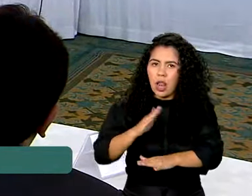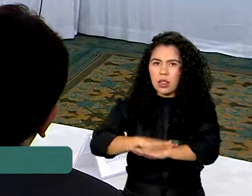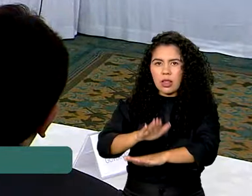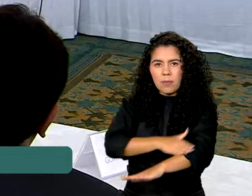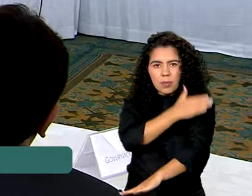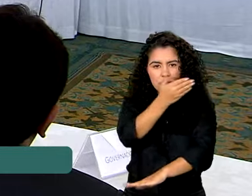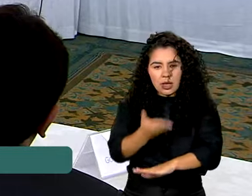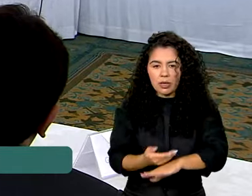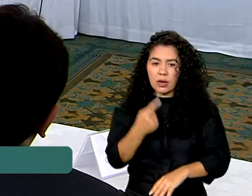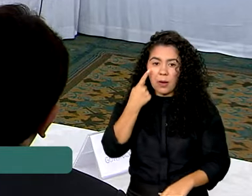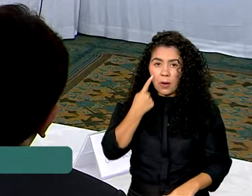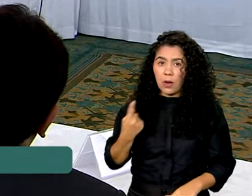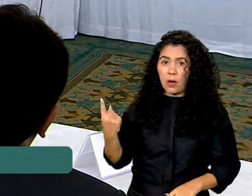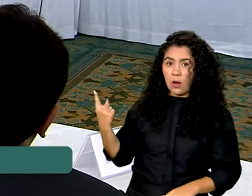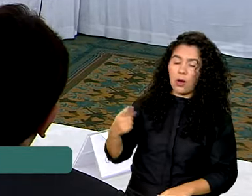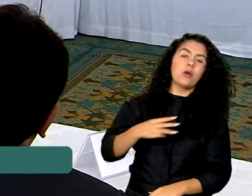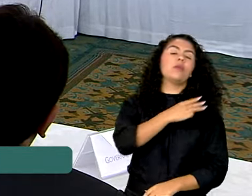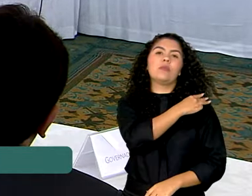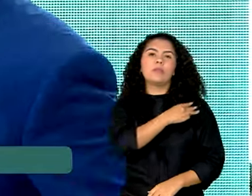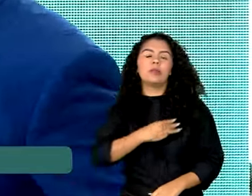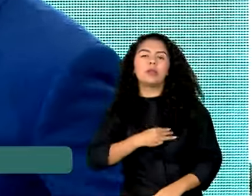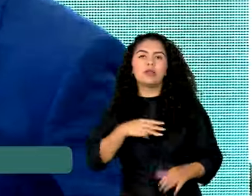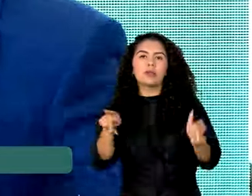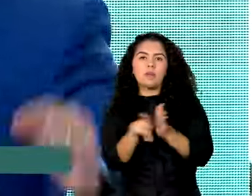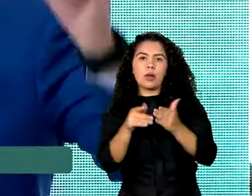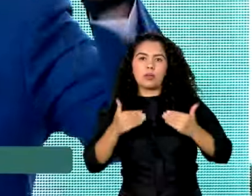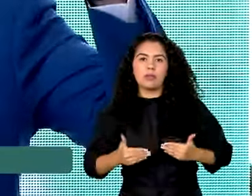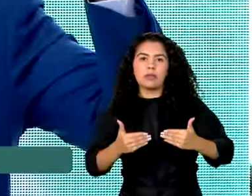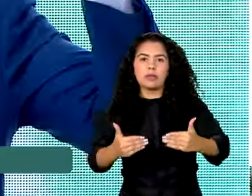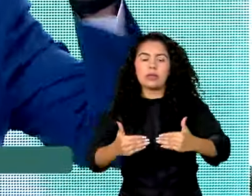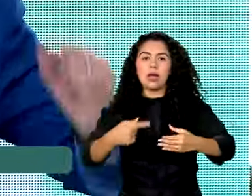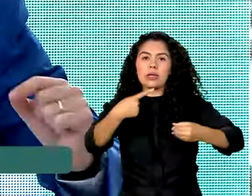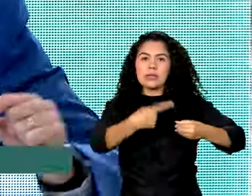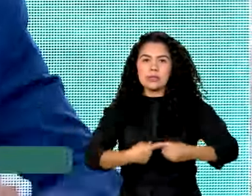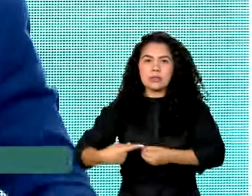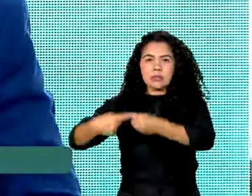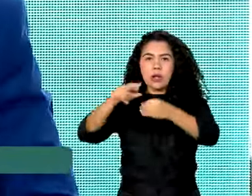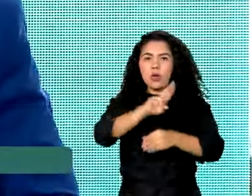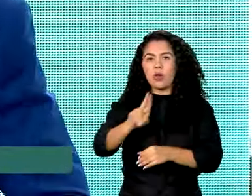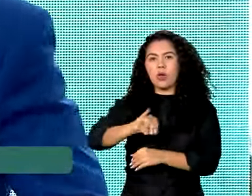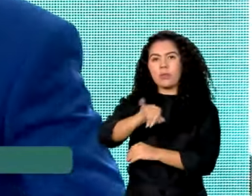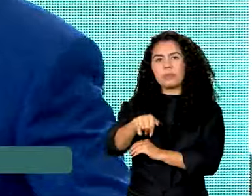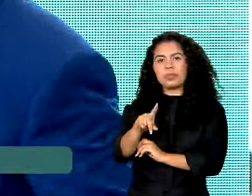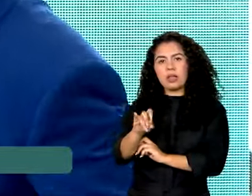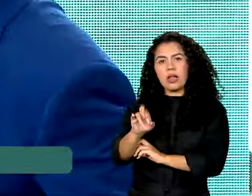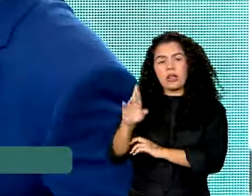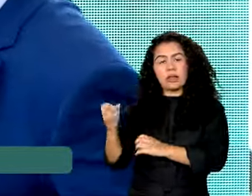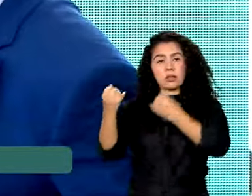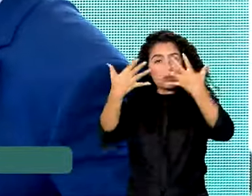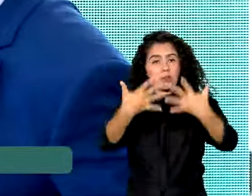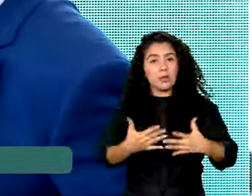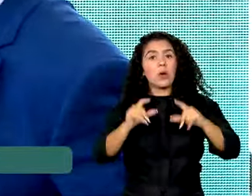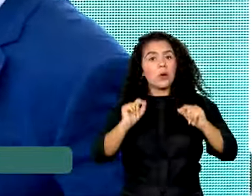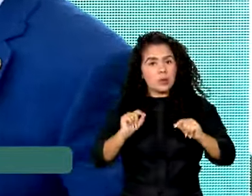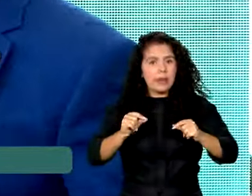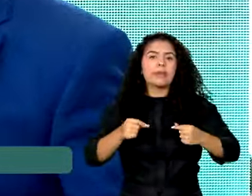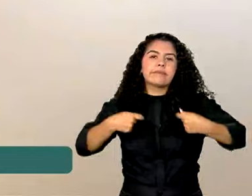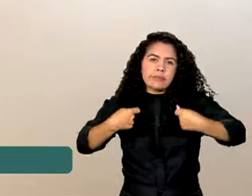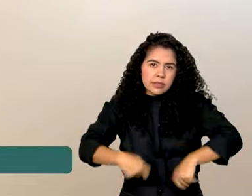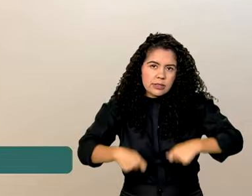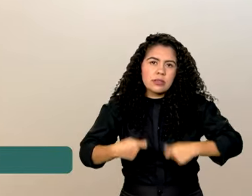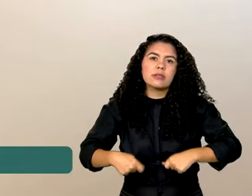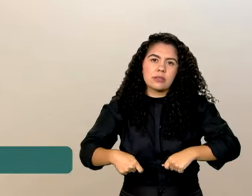O ministro das Cidades, Jader Filho, falou sobre a necessidade de preparar todas as cidades brasileiras